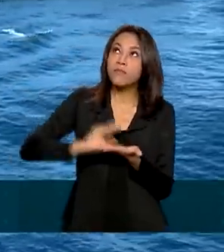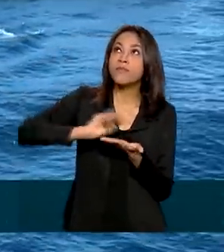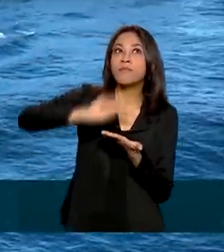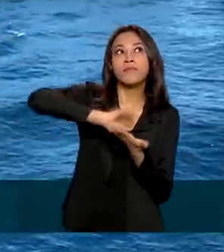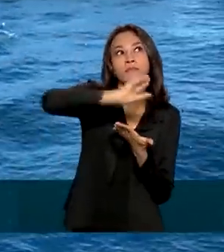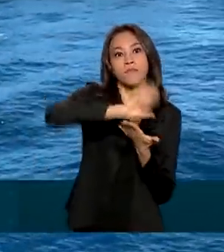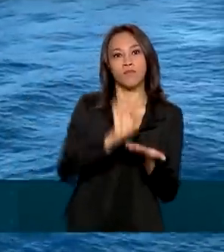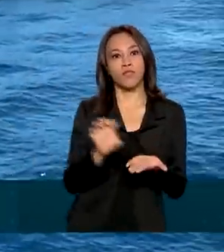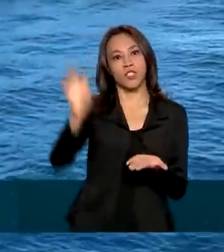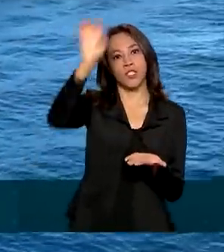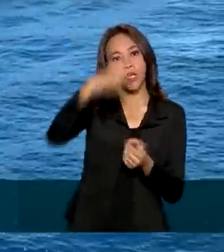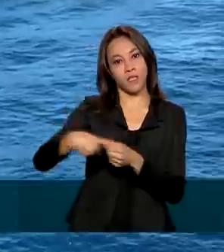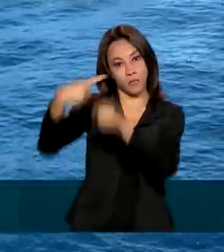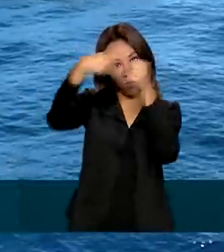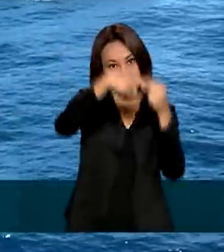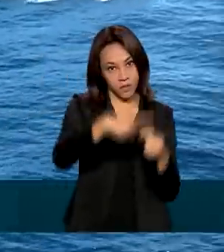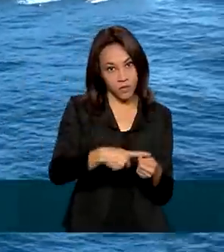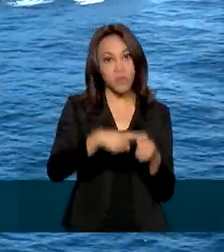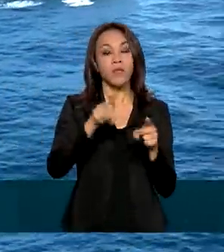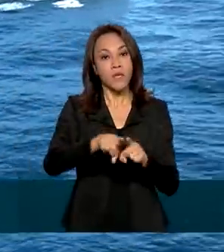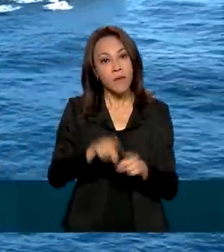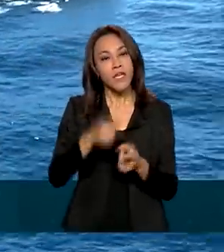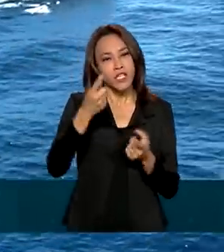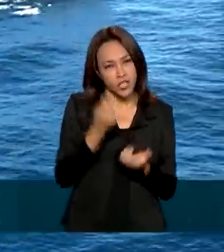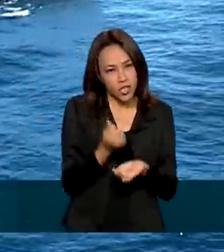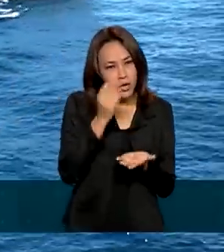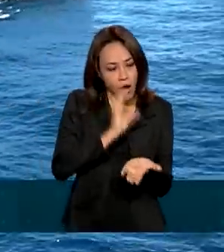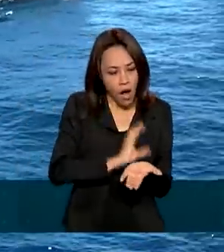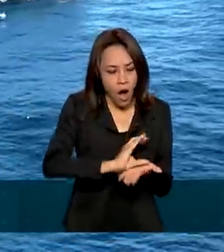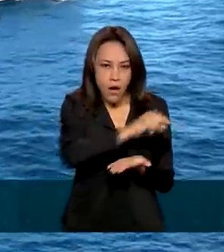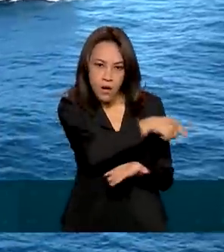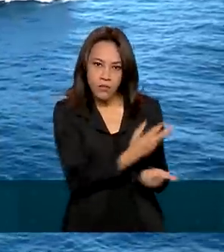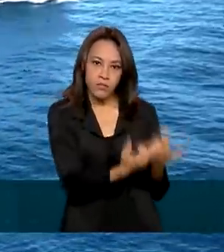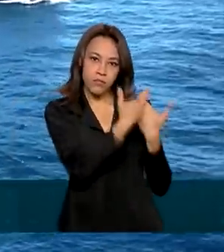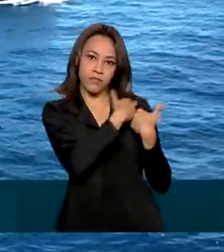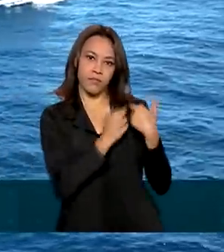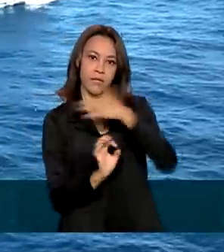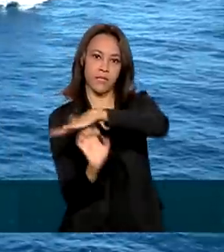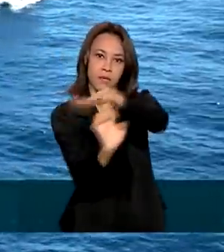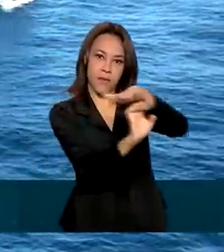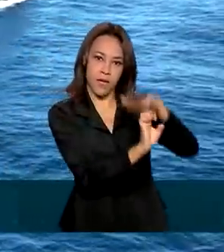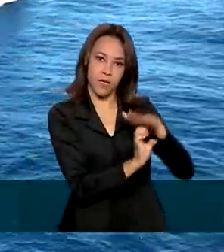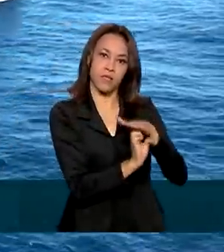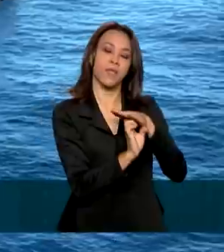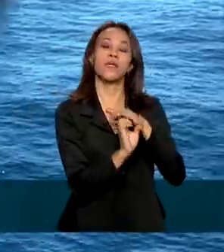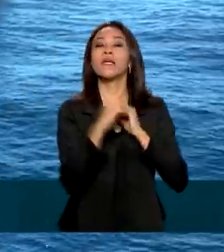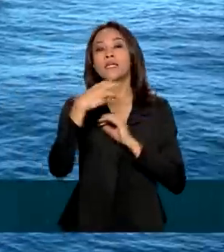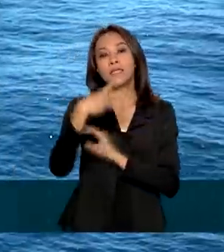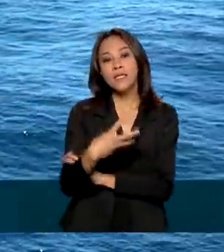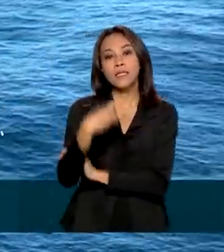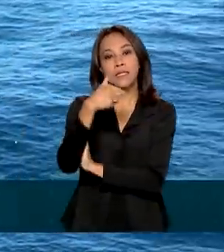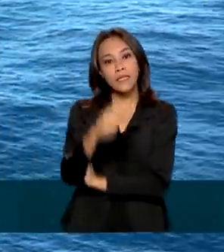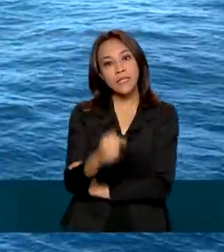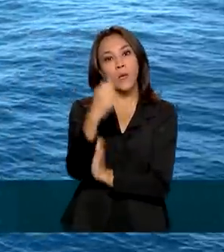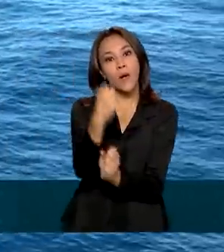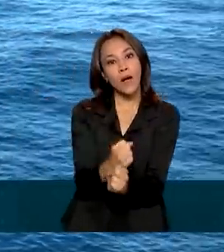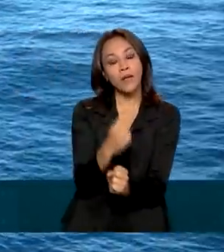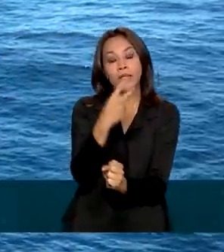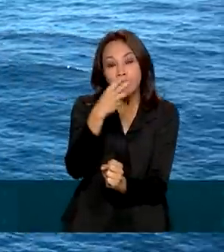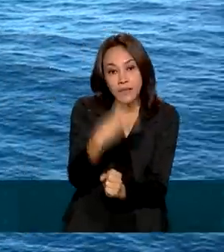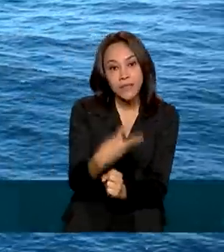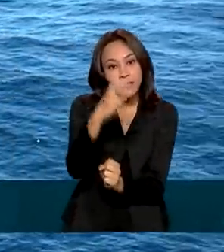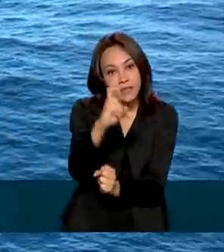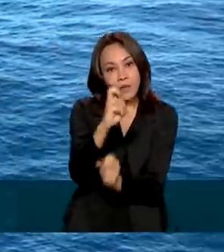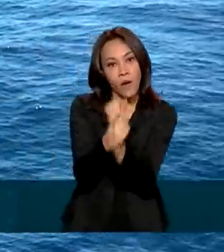municípios, além dos investimentos que vão ser feitos pelas petroleiras vencedoras em 35 anos de contratos